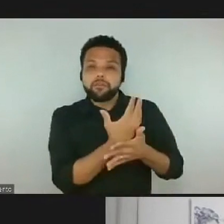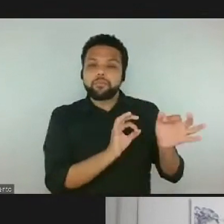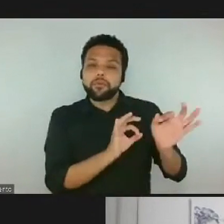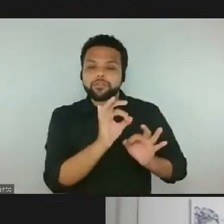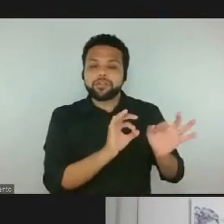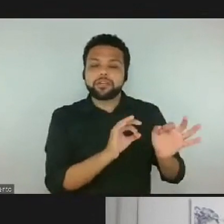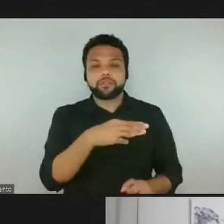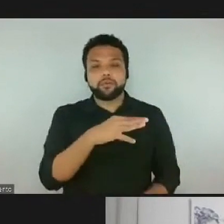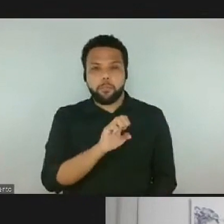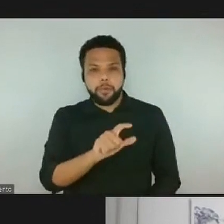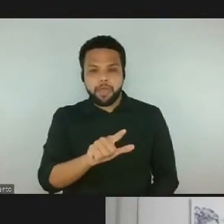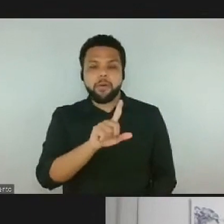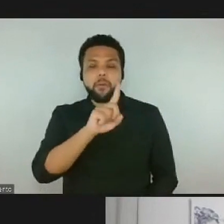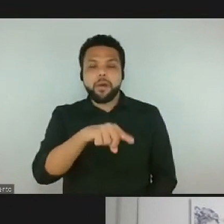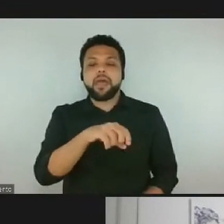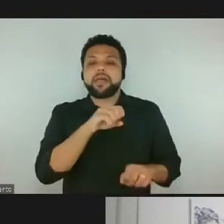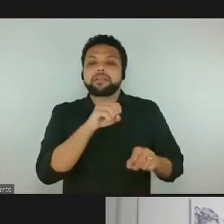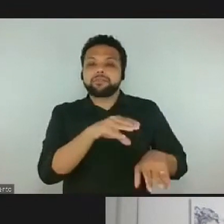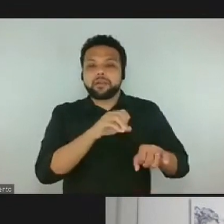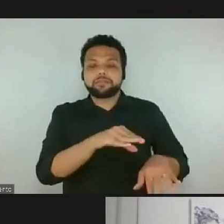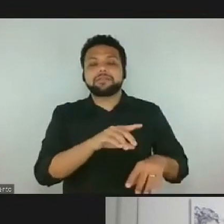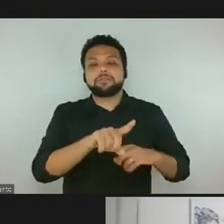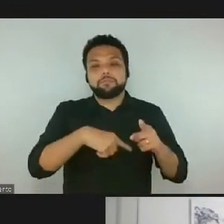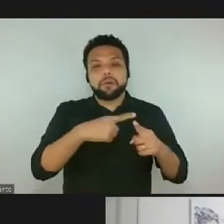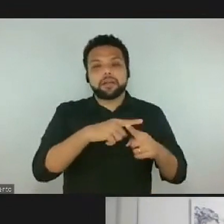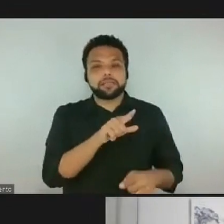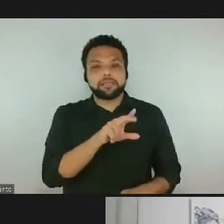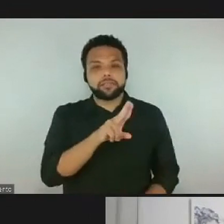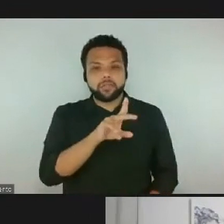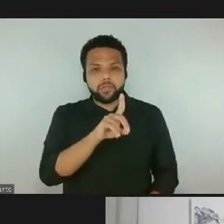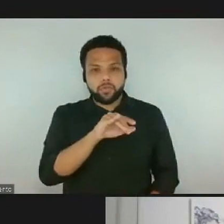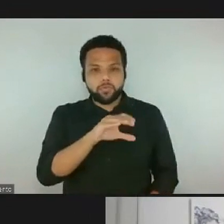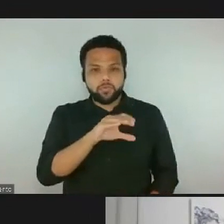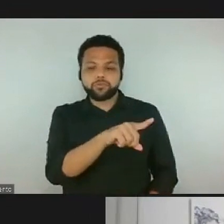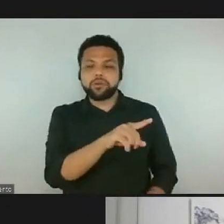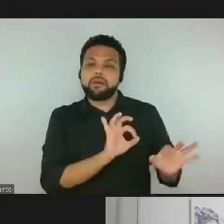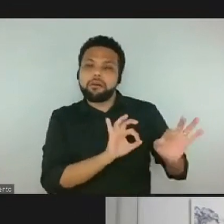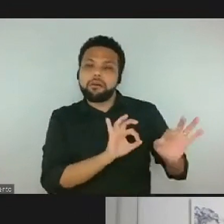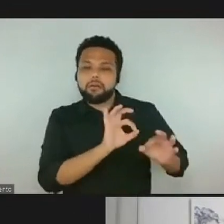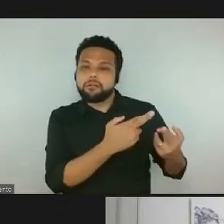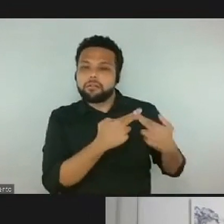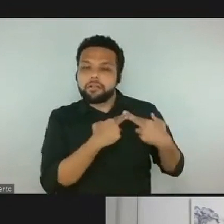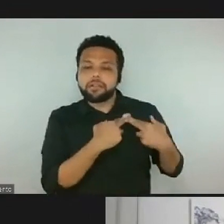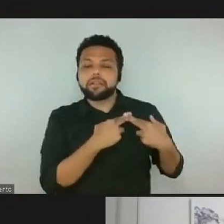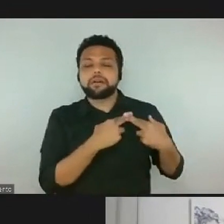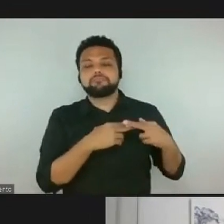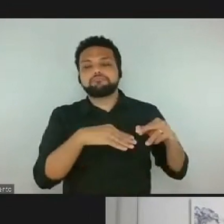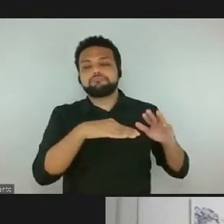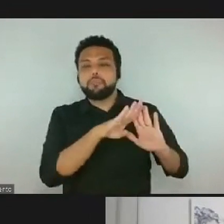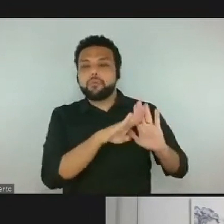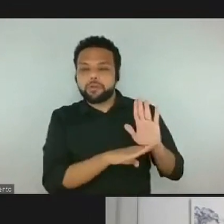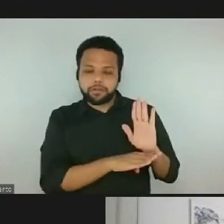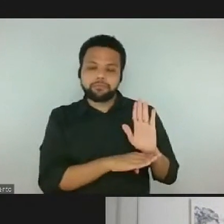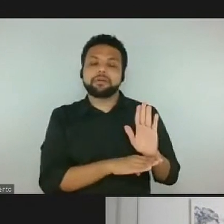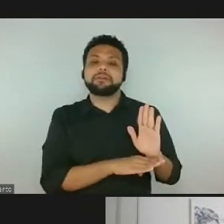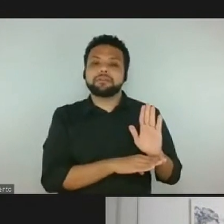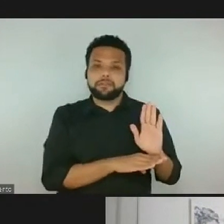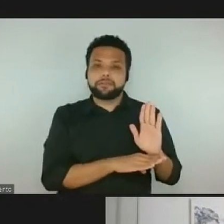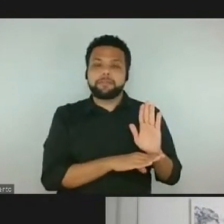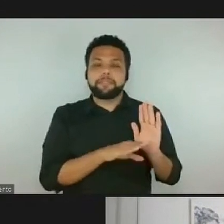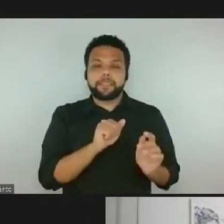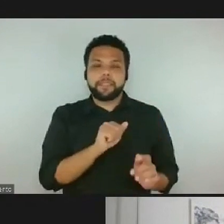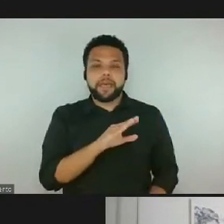coordena o programa Acervo Roteiro de Visitas, criado pela equipe de educadores do museu. Vem